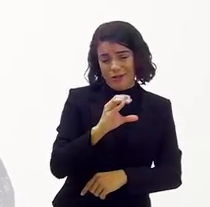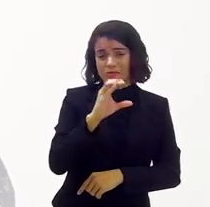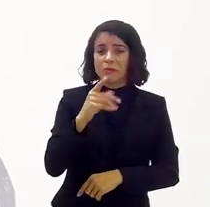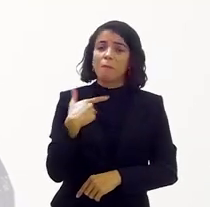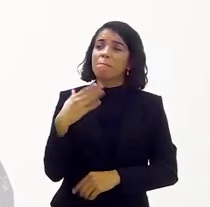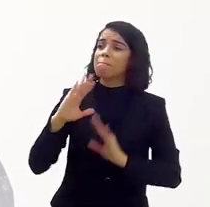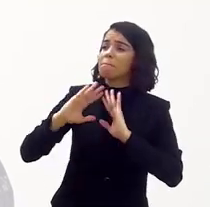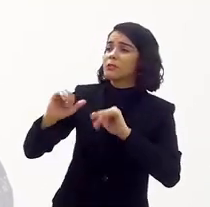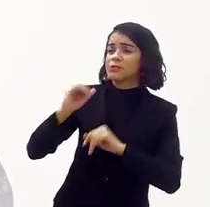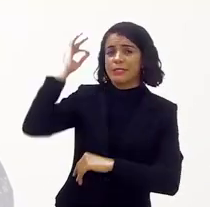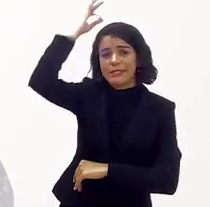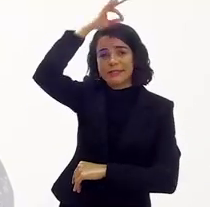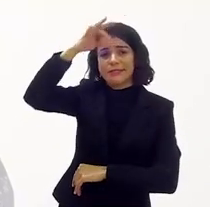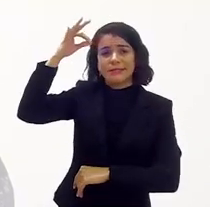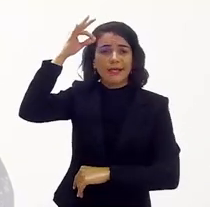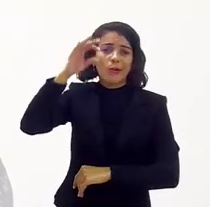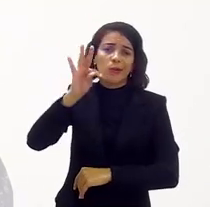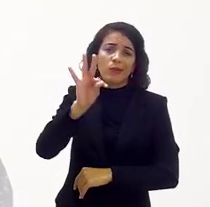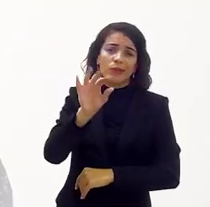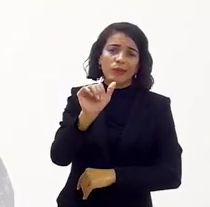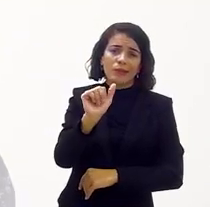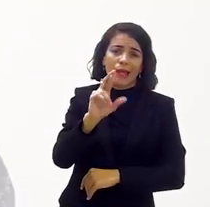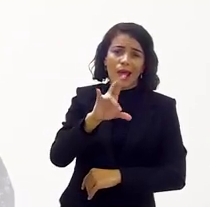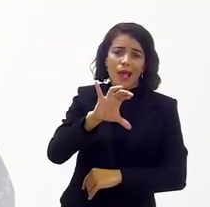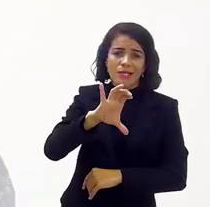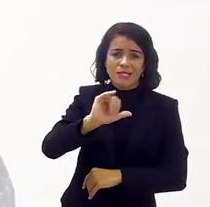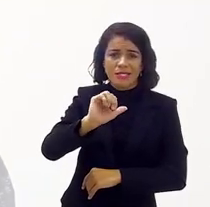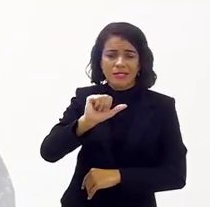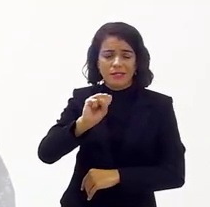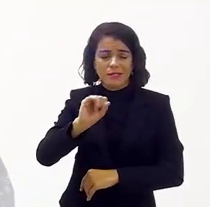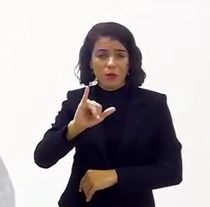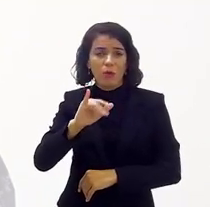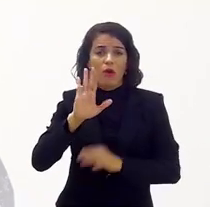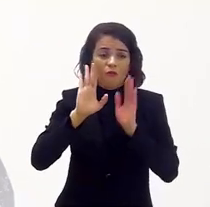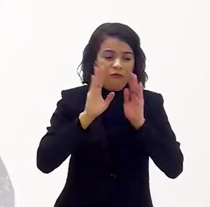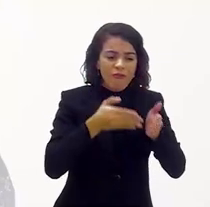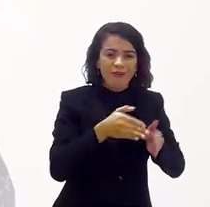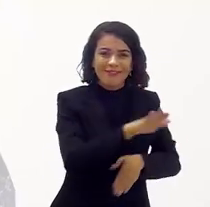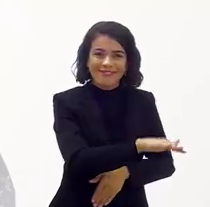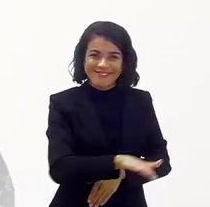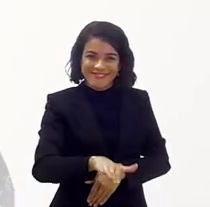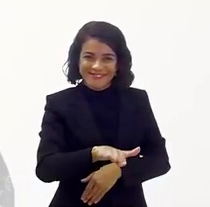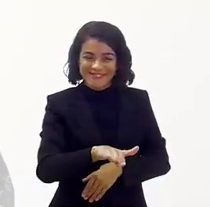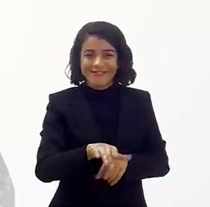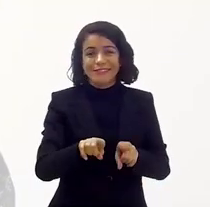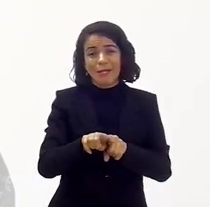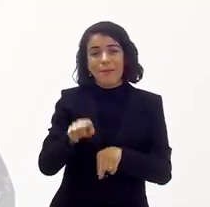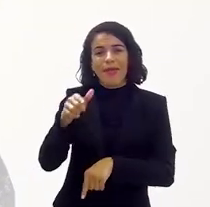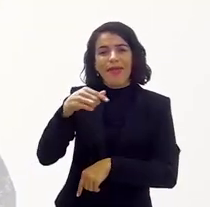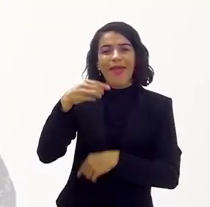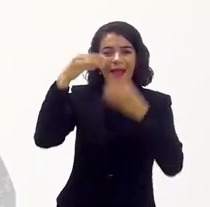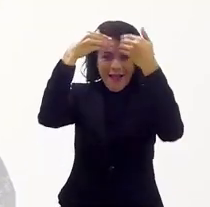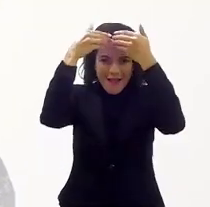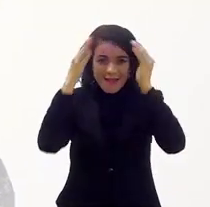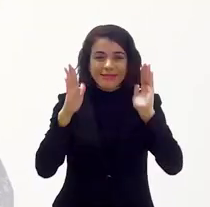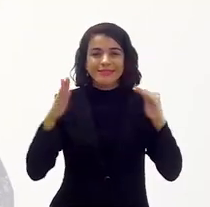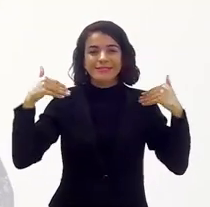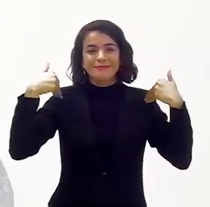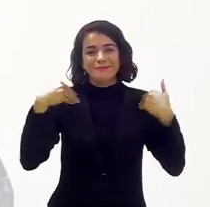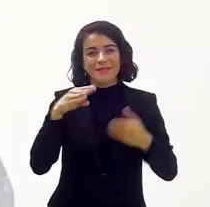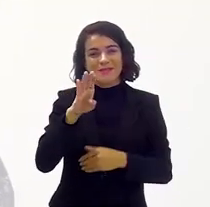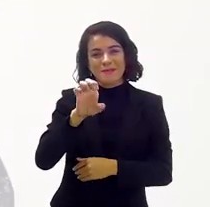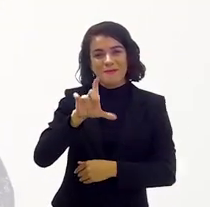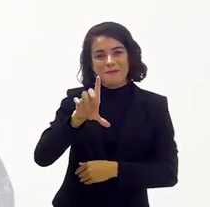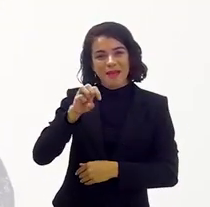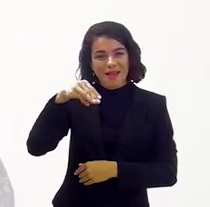tipo assim, São Tarsiso, porque queriam fazer um trabalho dirigindo as crianças, né? As irmãs de Belém